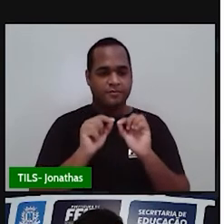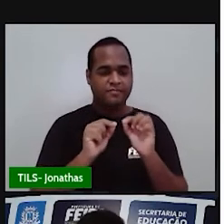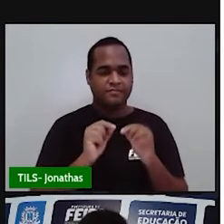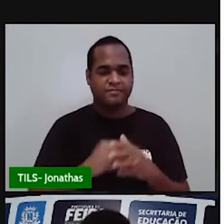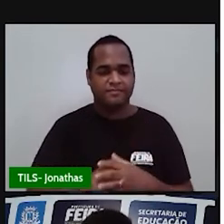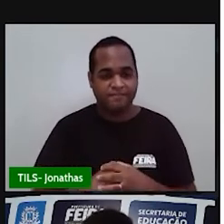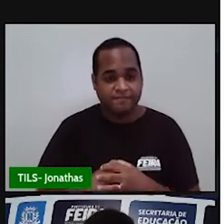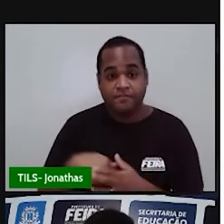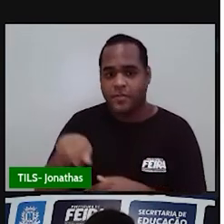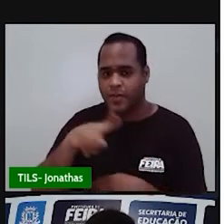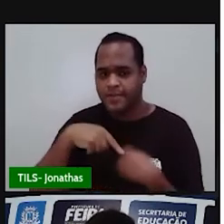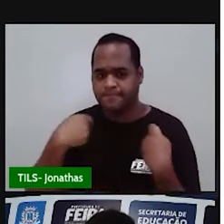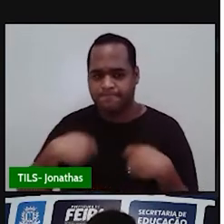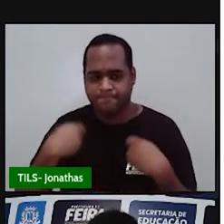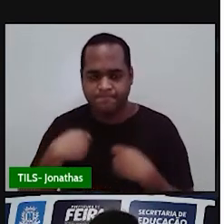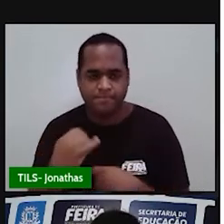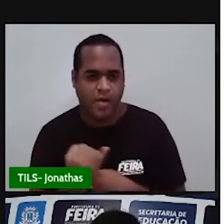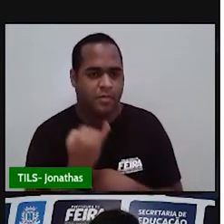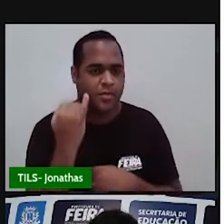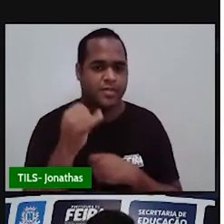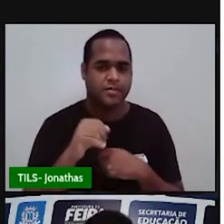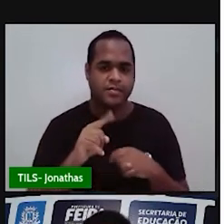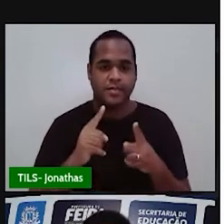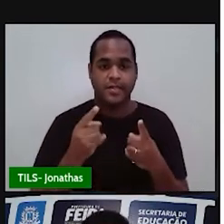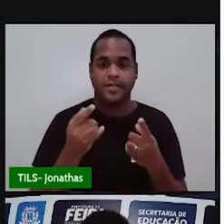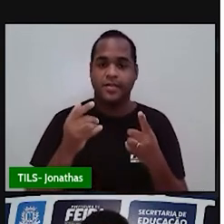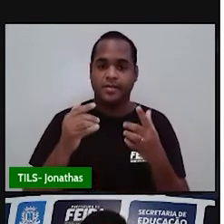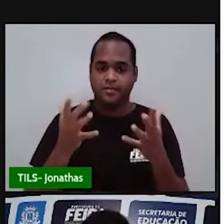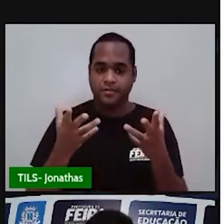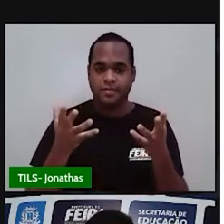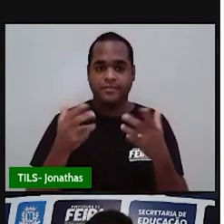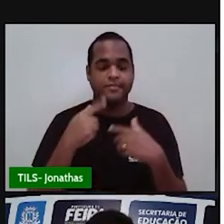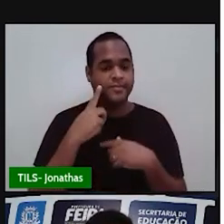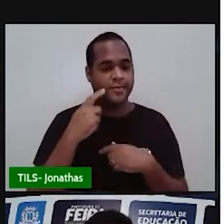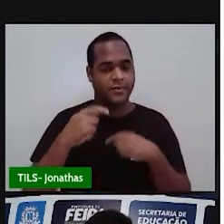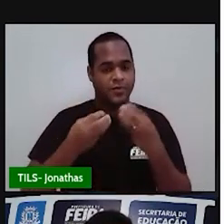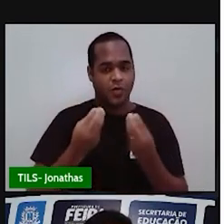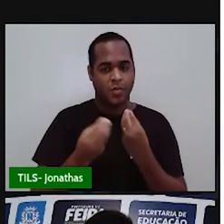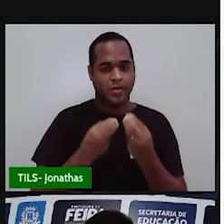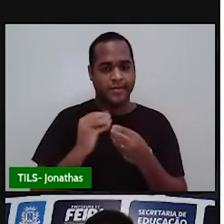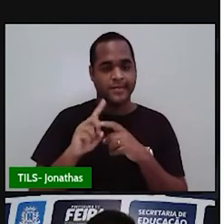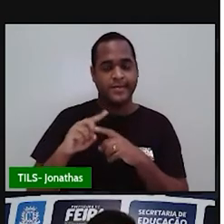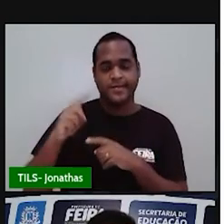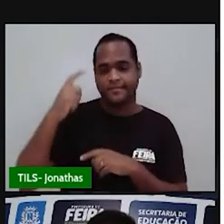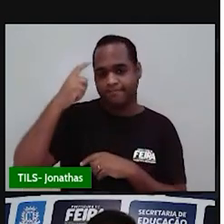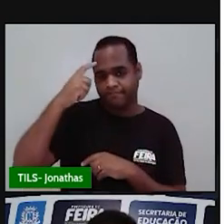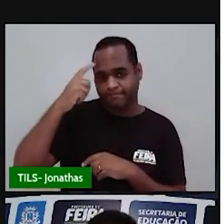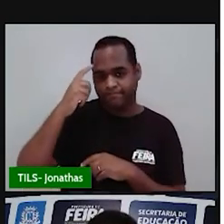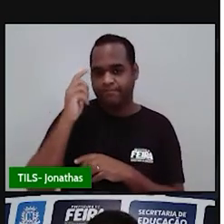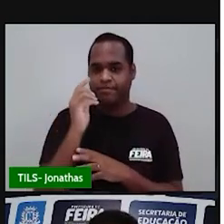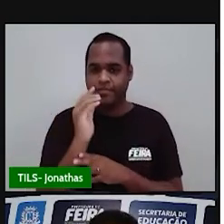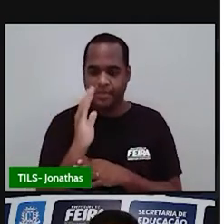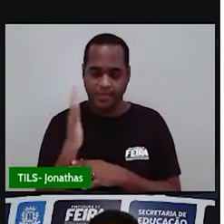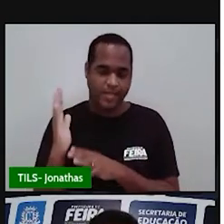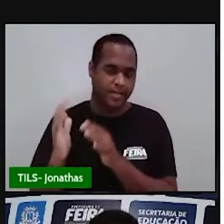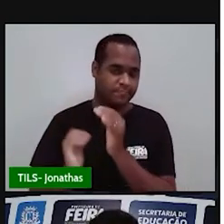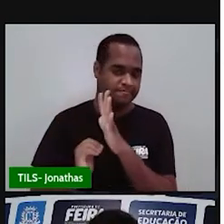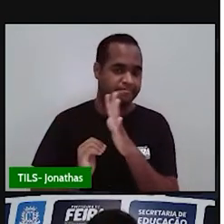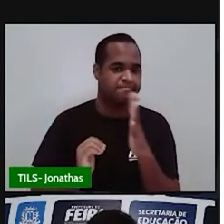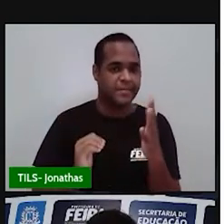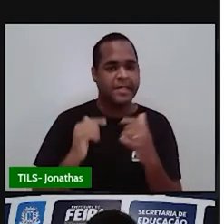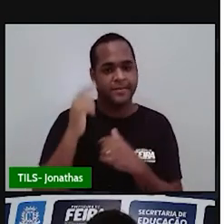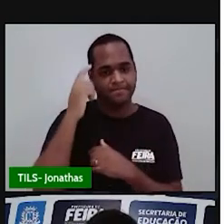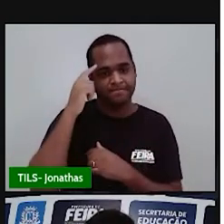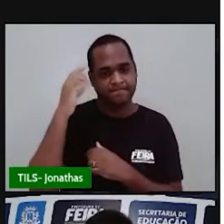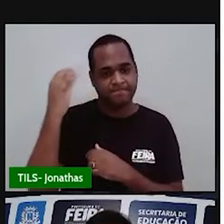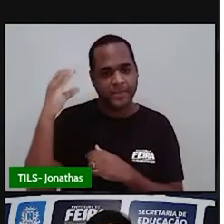a gente precisa ter o controle do nosso gasto de energia elétrica por uma consciência ambiental.